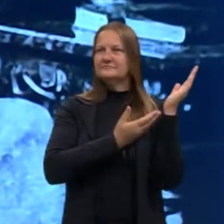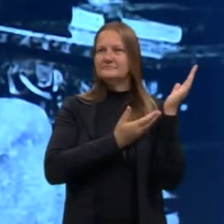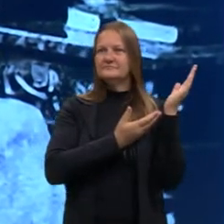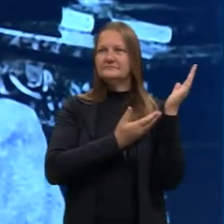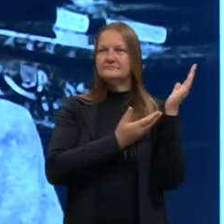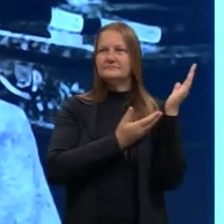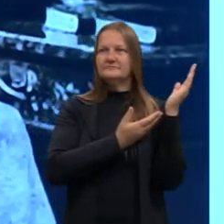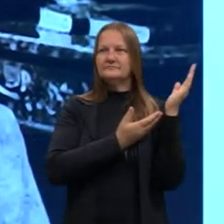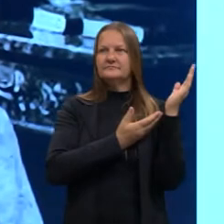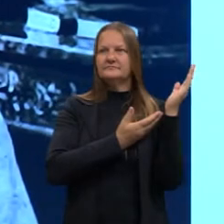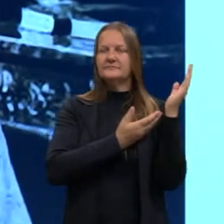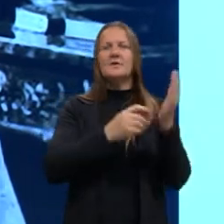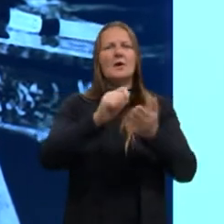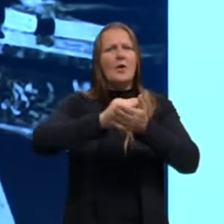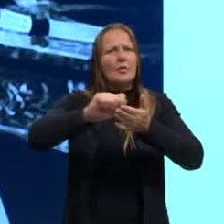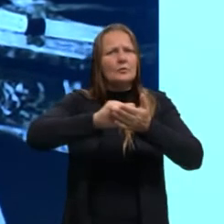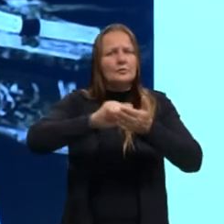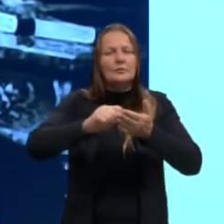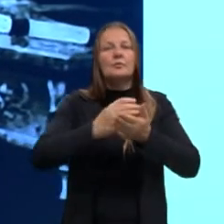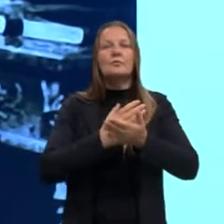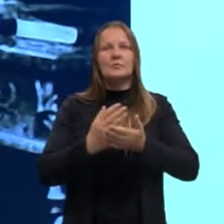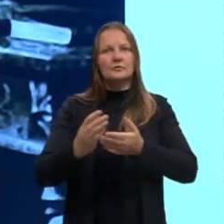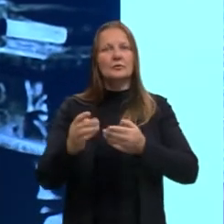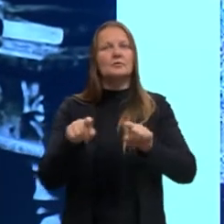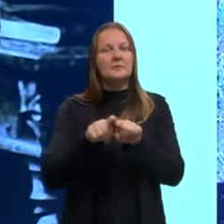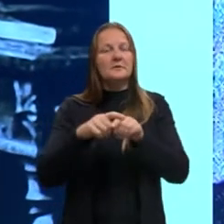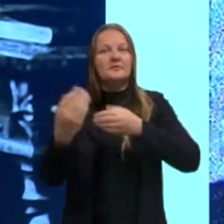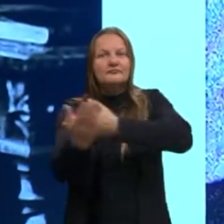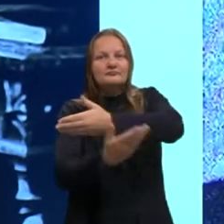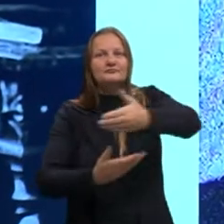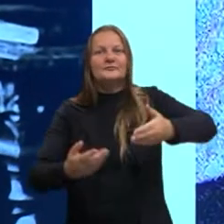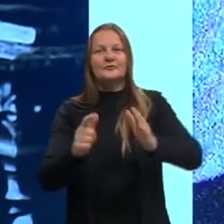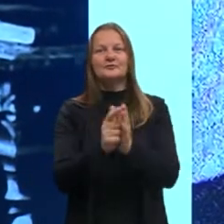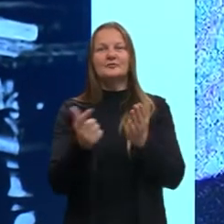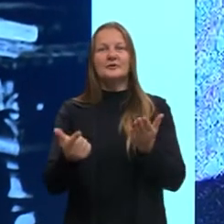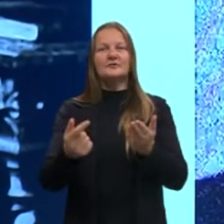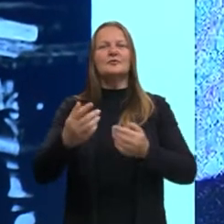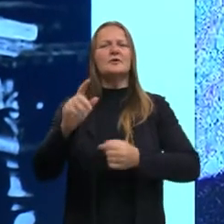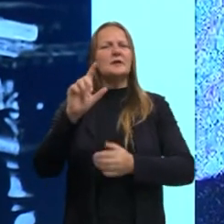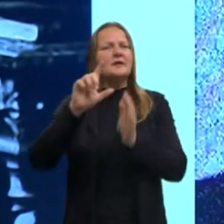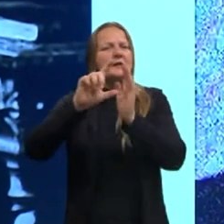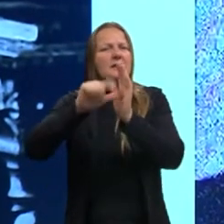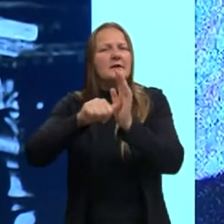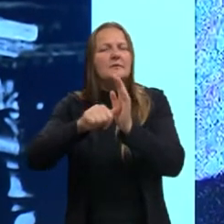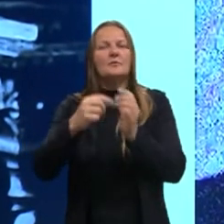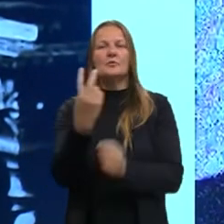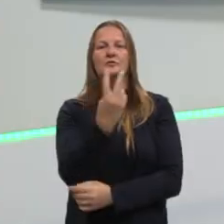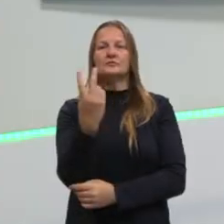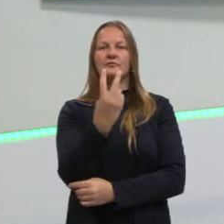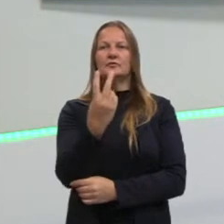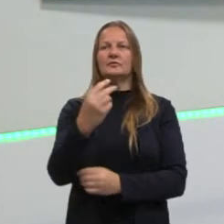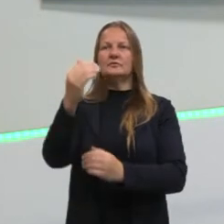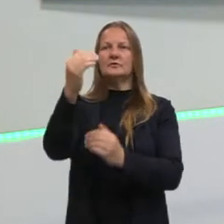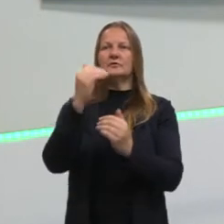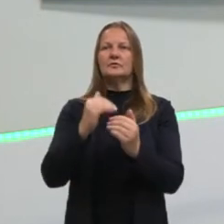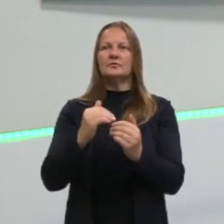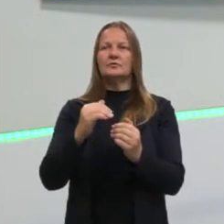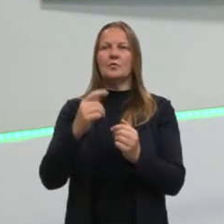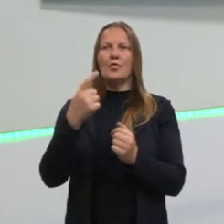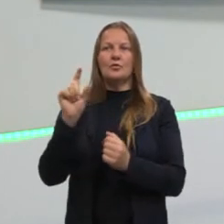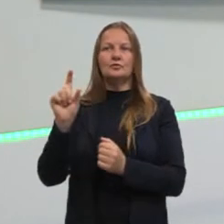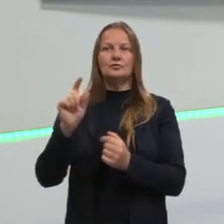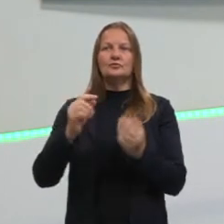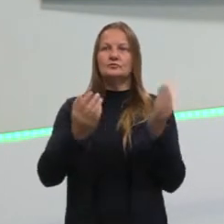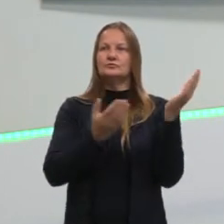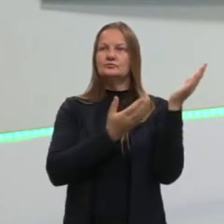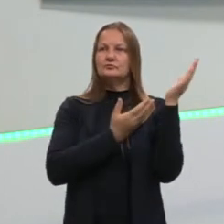autores que começou aí no nosso meio jornalístico. Depois desses dois, a gente vai para